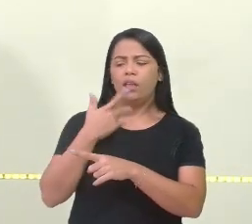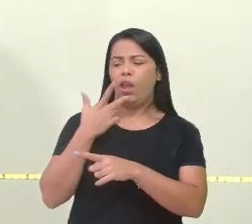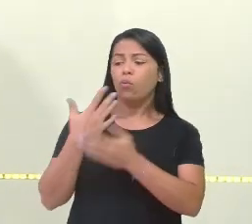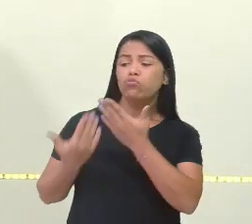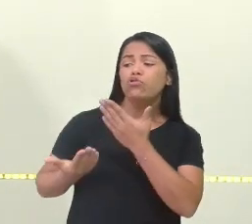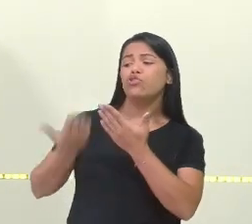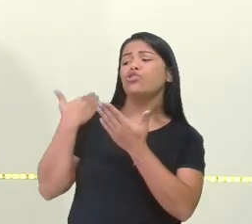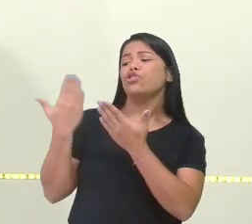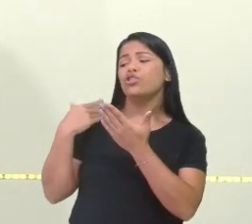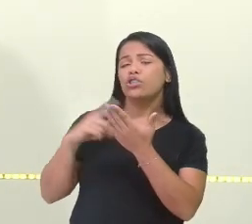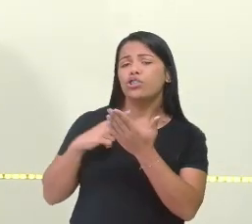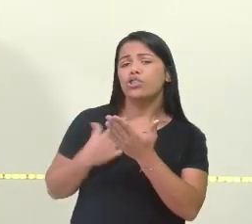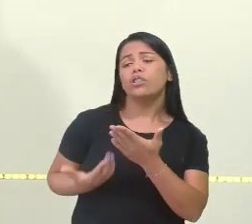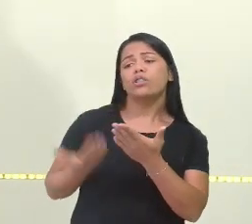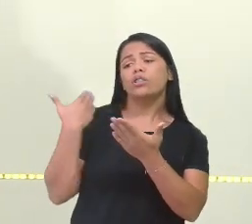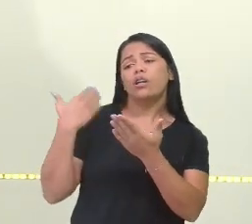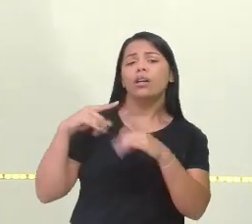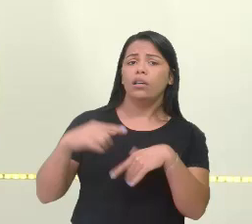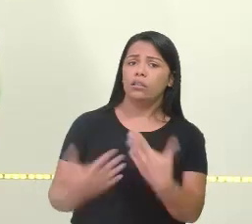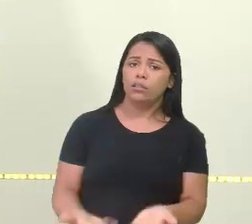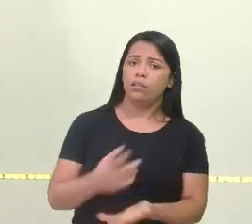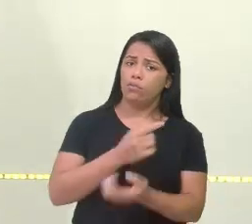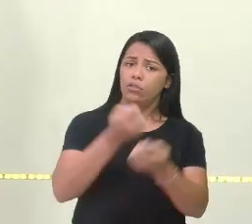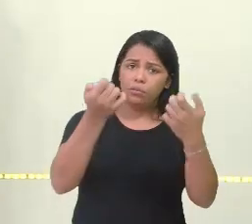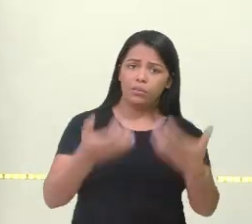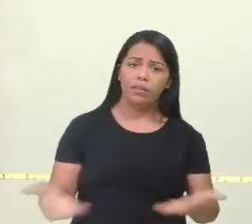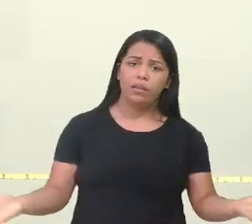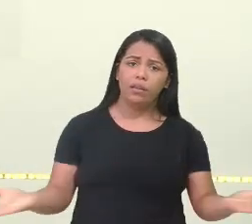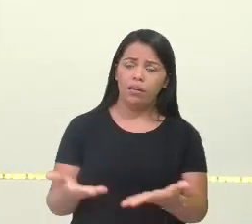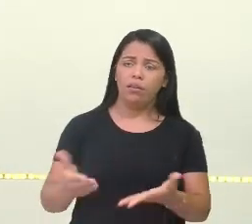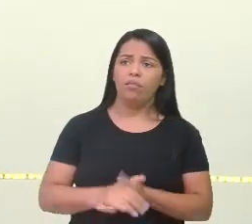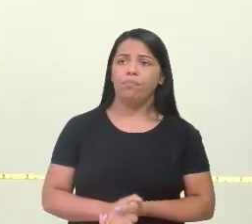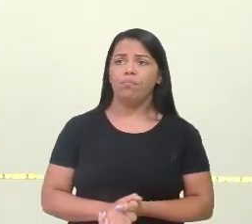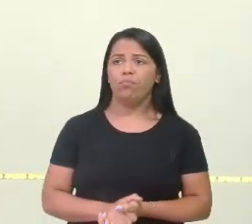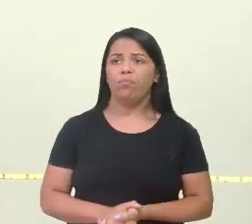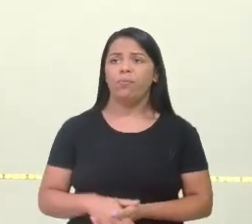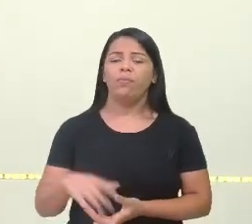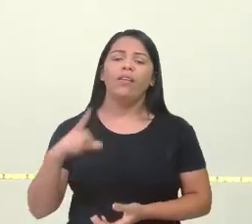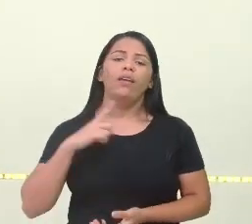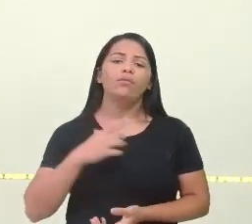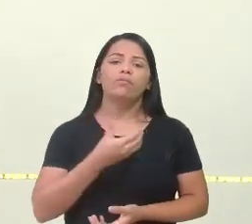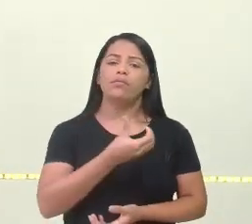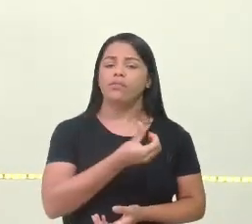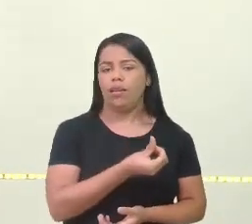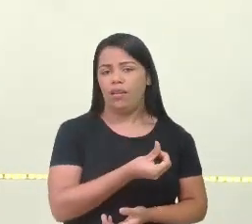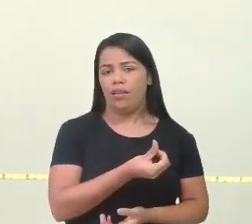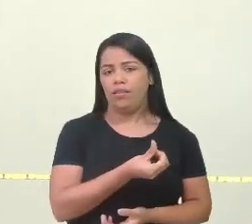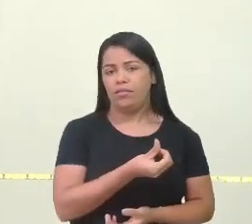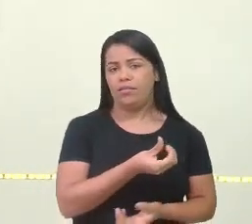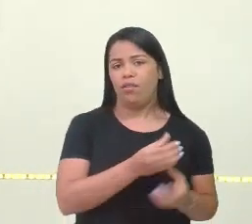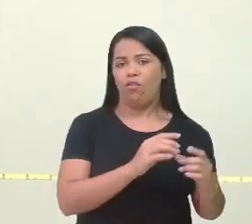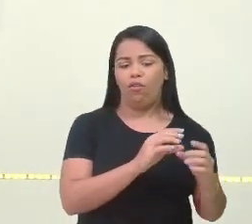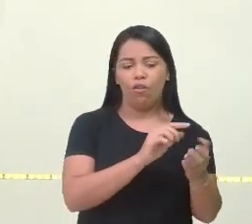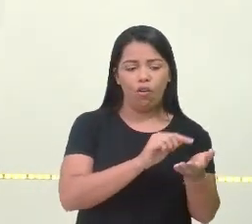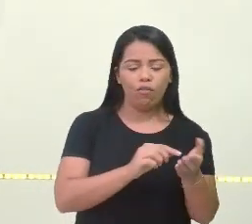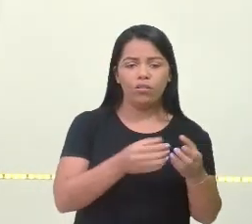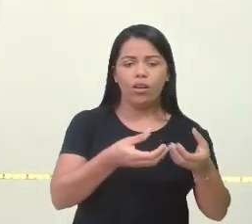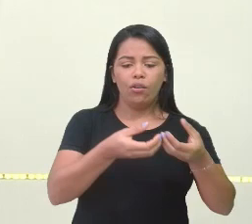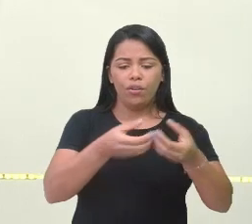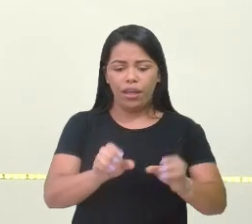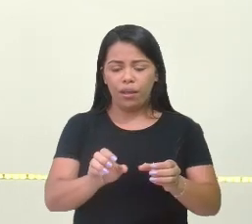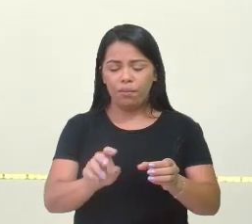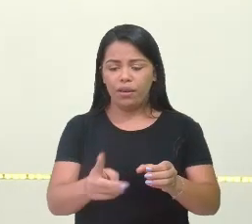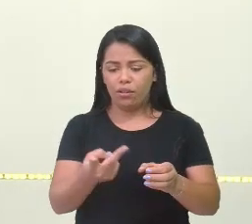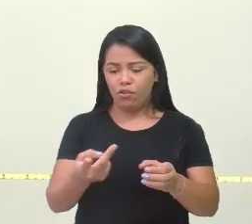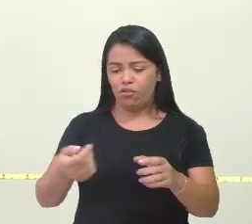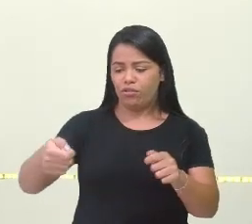diferente? Conta aí. Eu vou explicar, tá? Olha só. Eu tenho seis ovos. Eu quebrei dois,